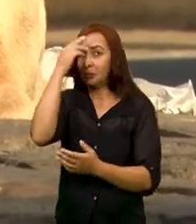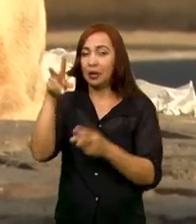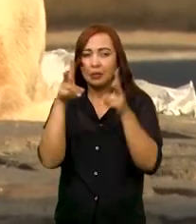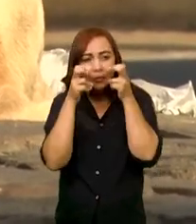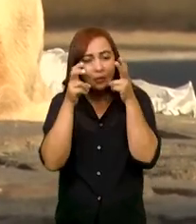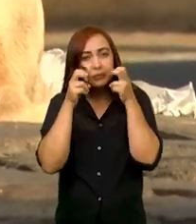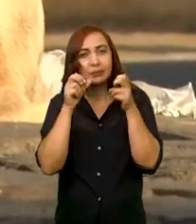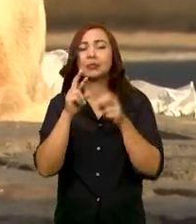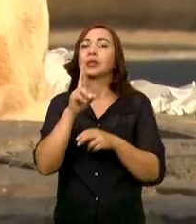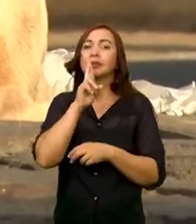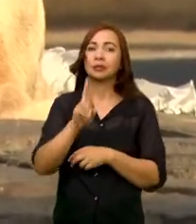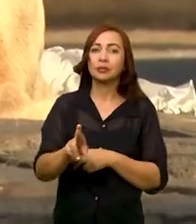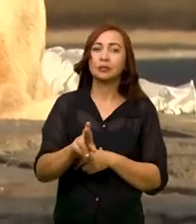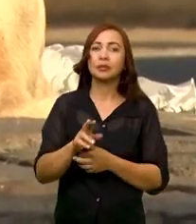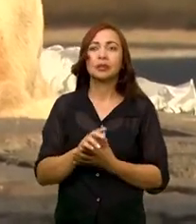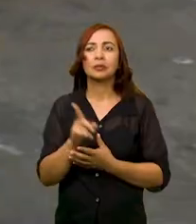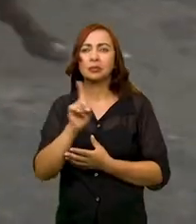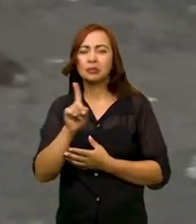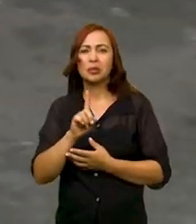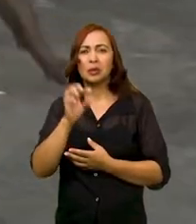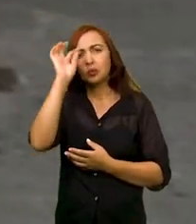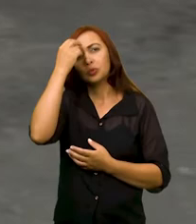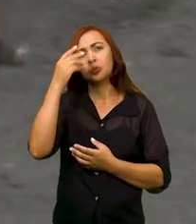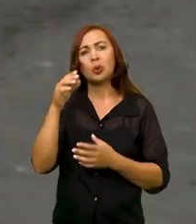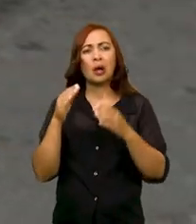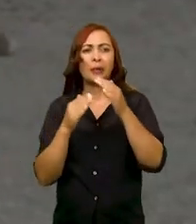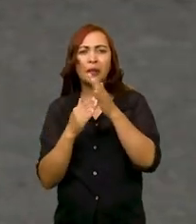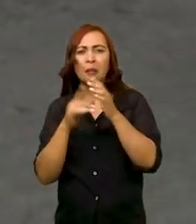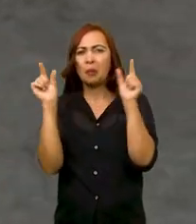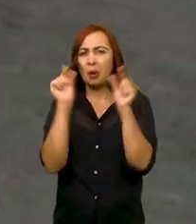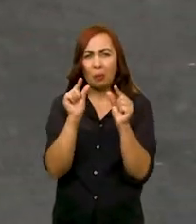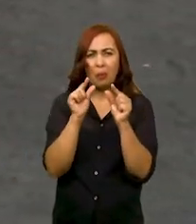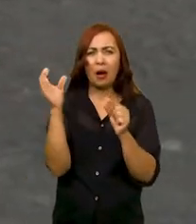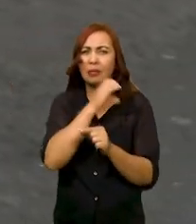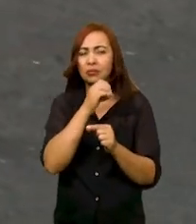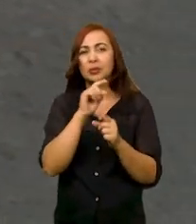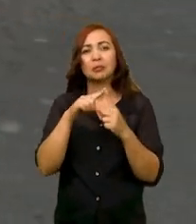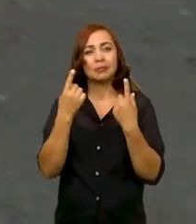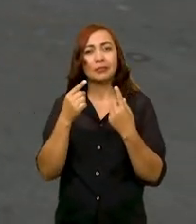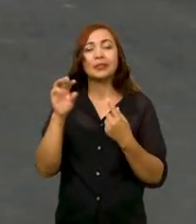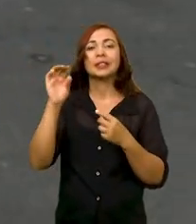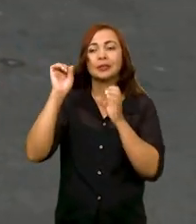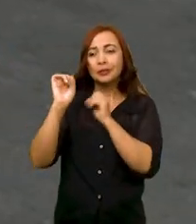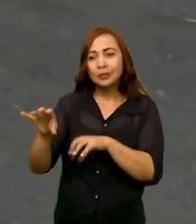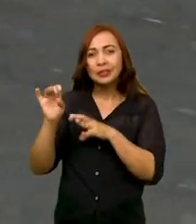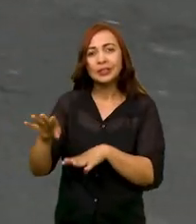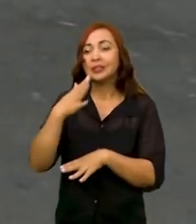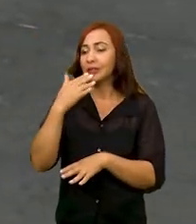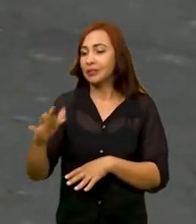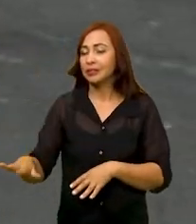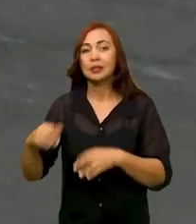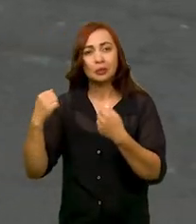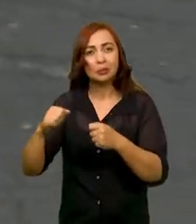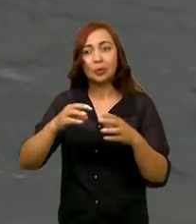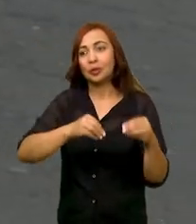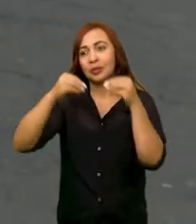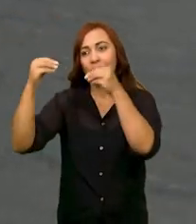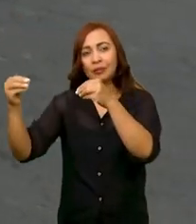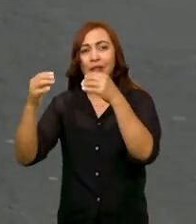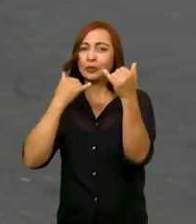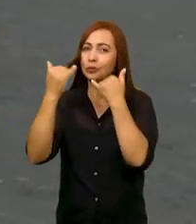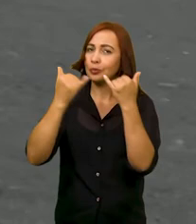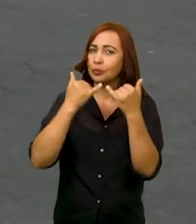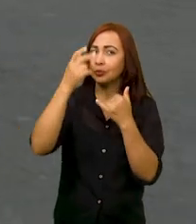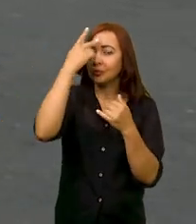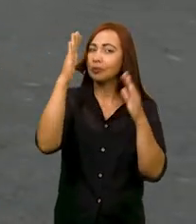atividade educativa nas escolas. Então, que a gente pensou? Desenvolver estratégias didáticas para